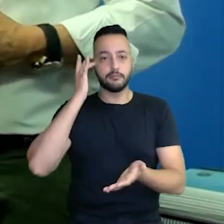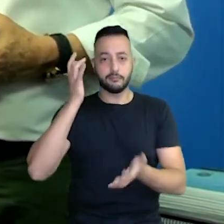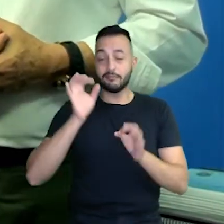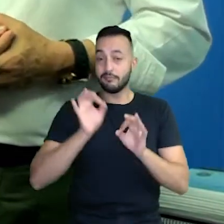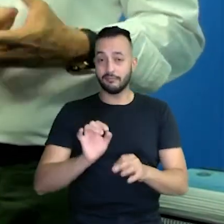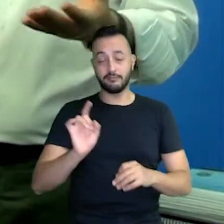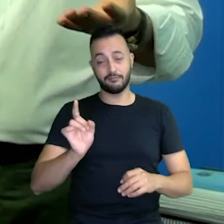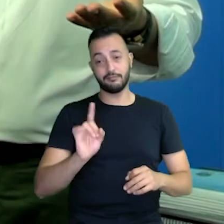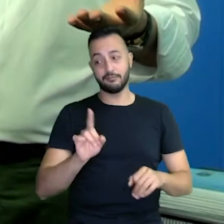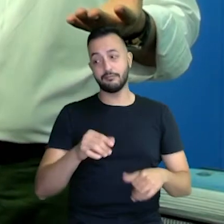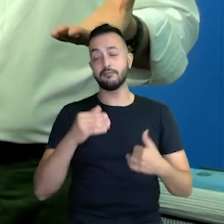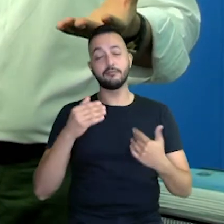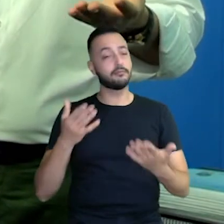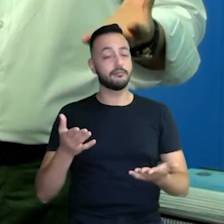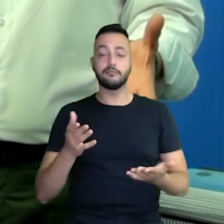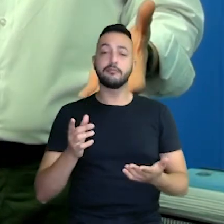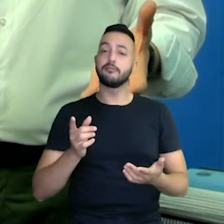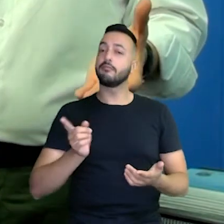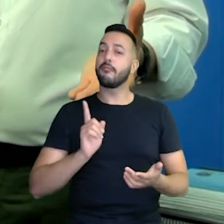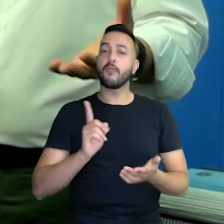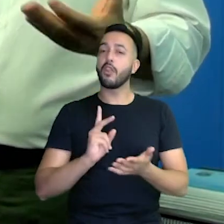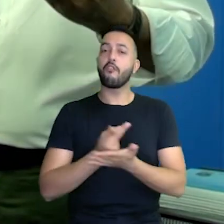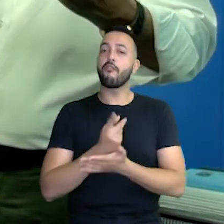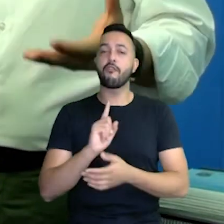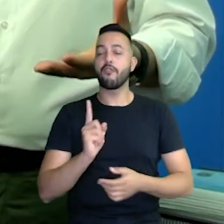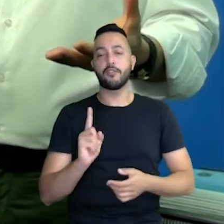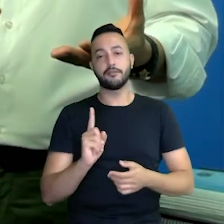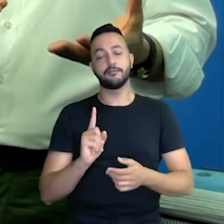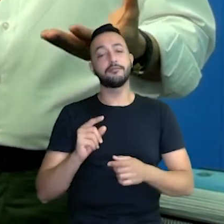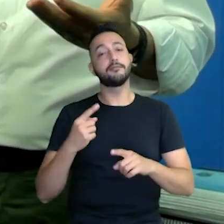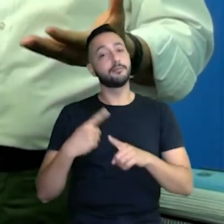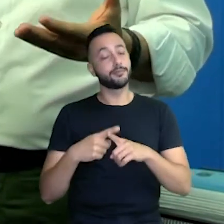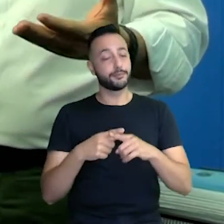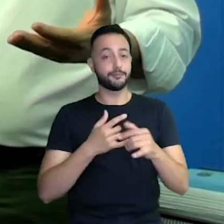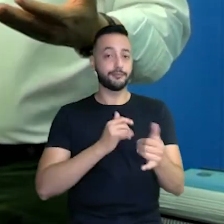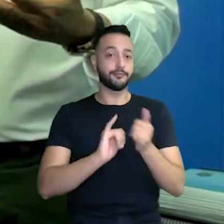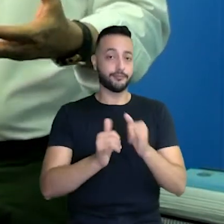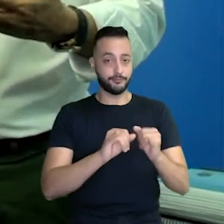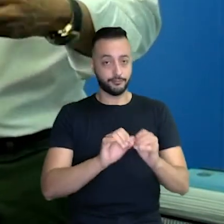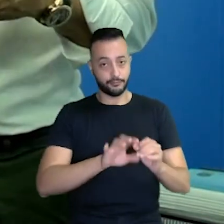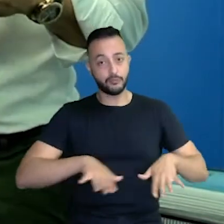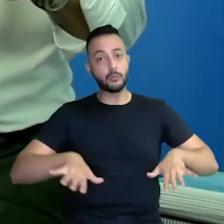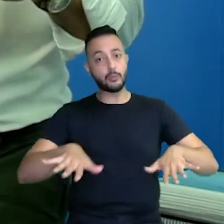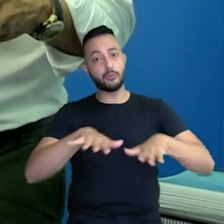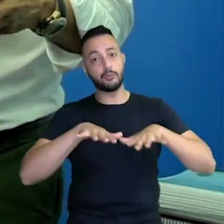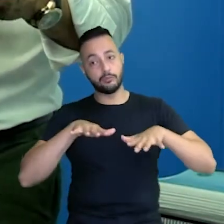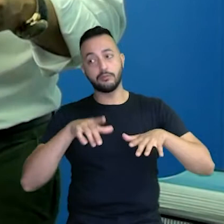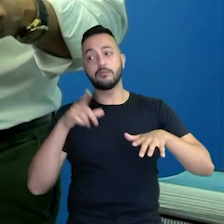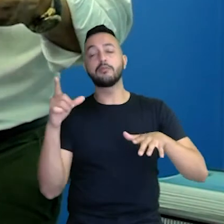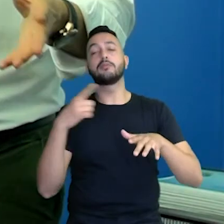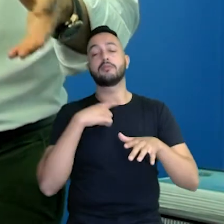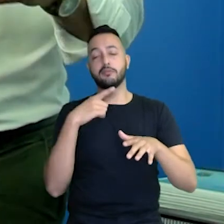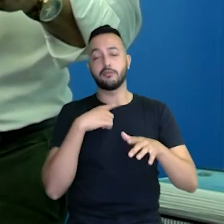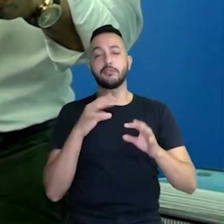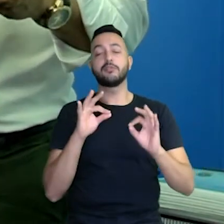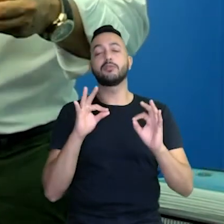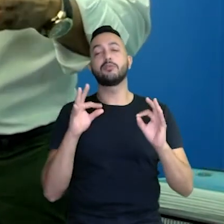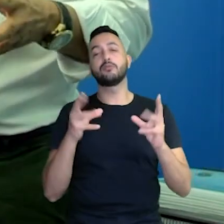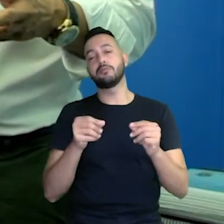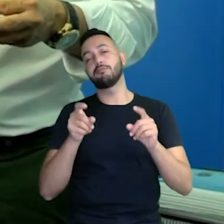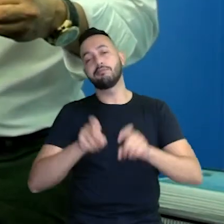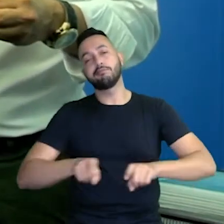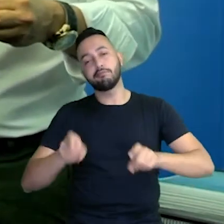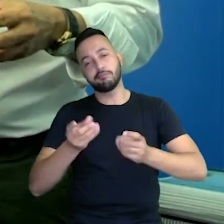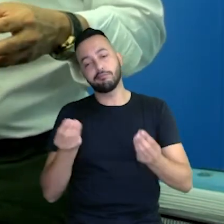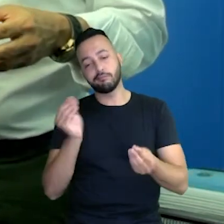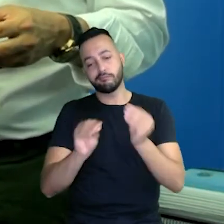certeza tinha. Isso não vai existir, porque com a informatização da rede, nós vamos ter toda a matrícula feita no